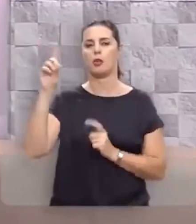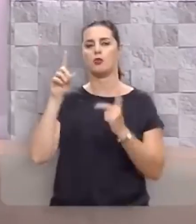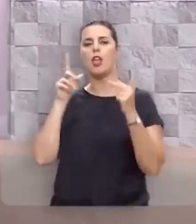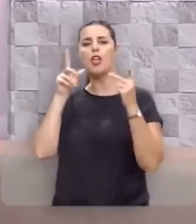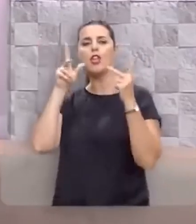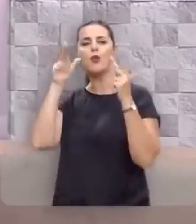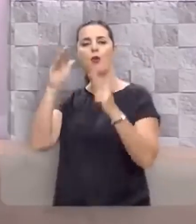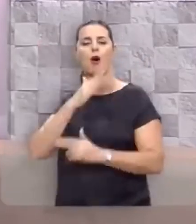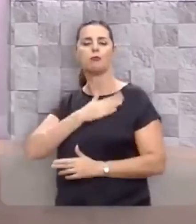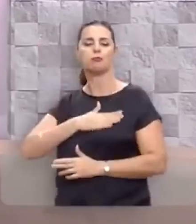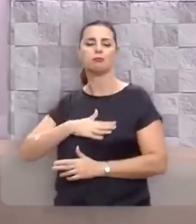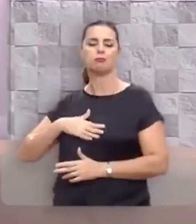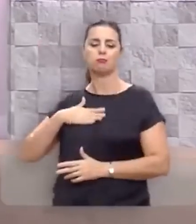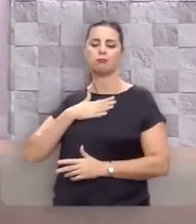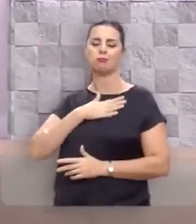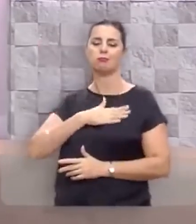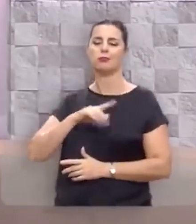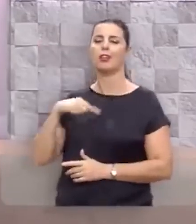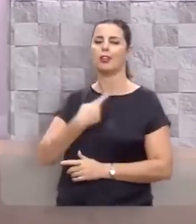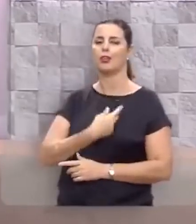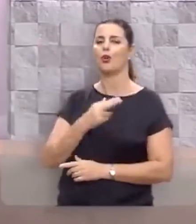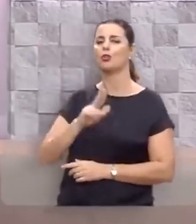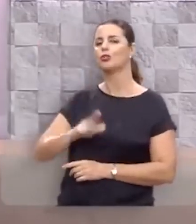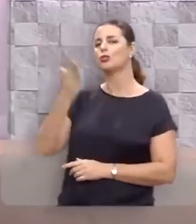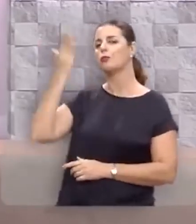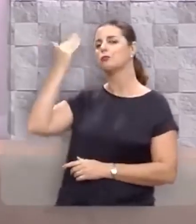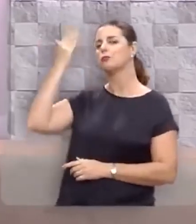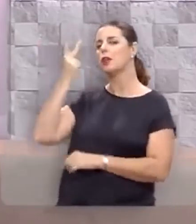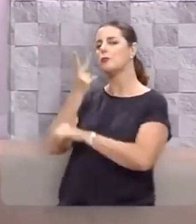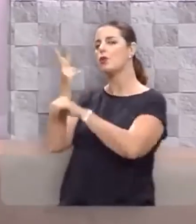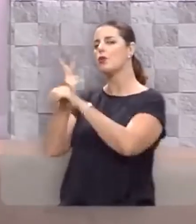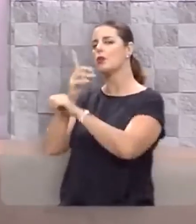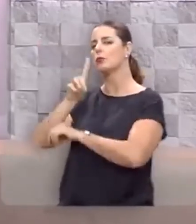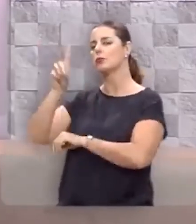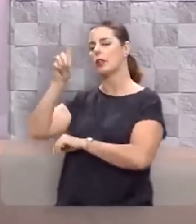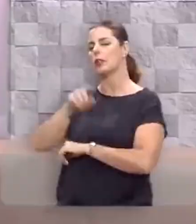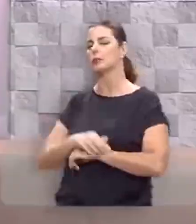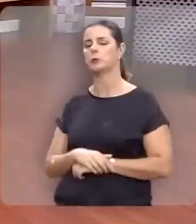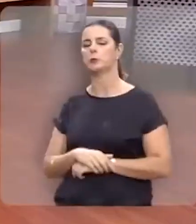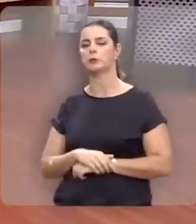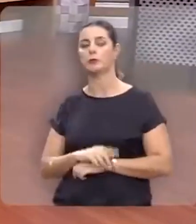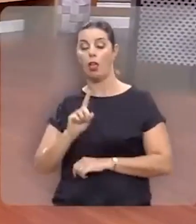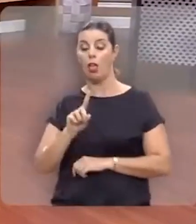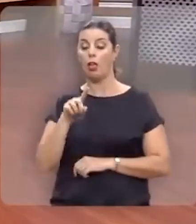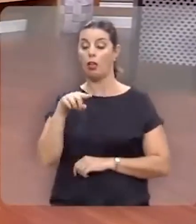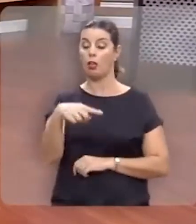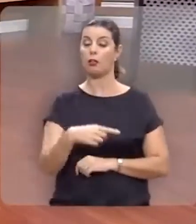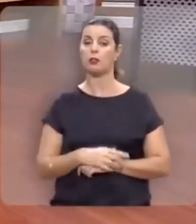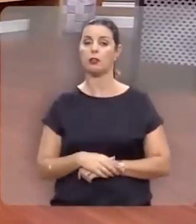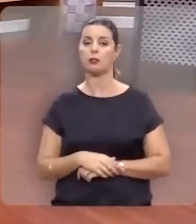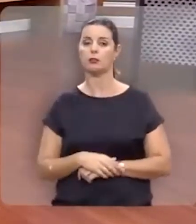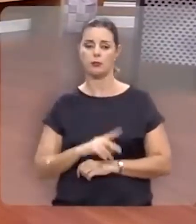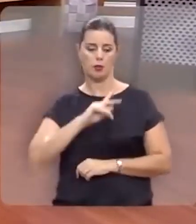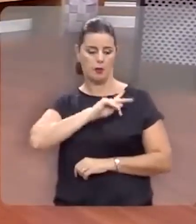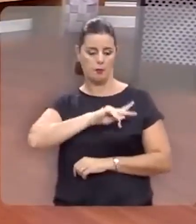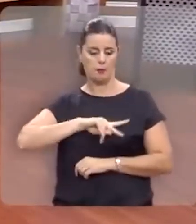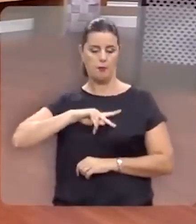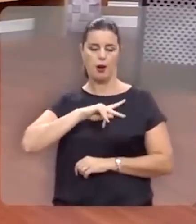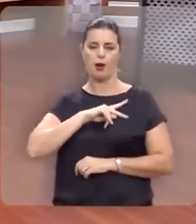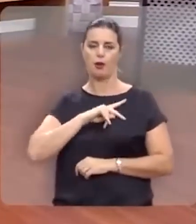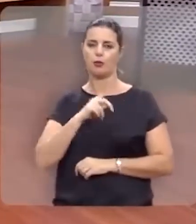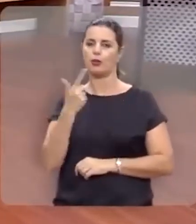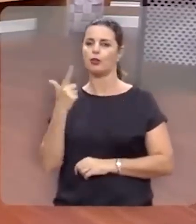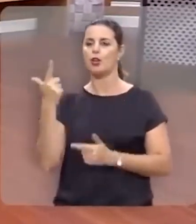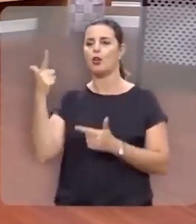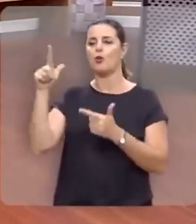mesmo conforto que nós usufruímos quando buscamos o socorro divino. Então, Paulo não tem